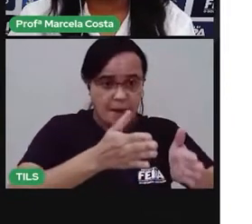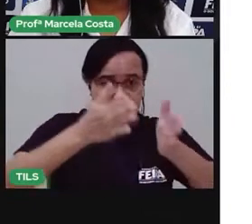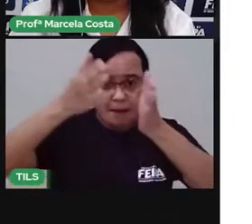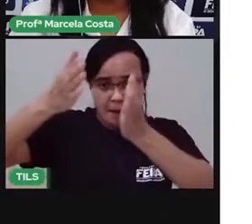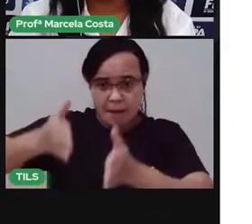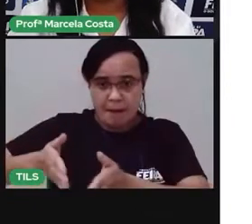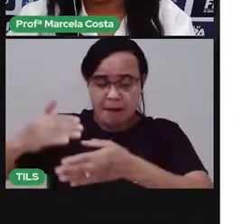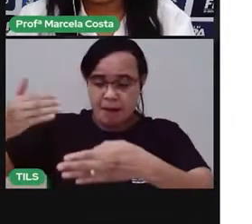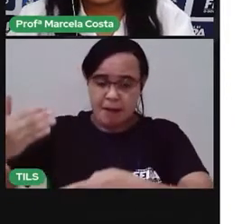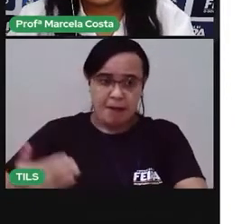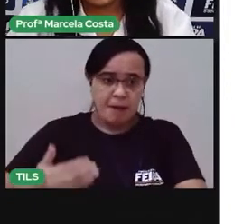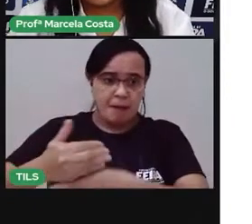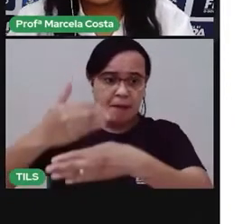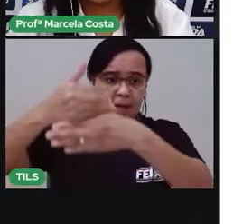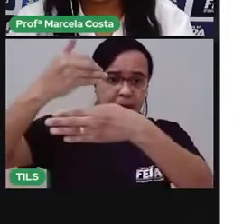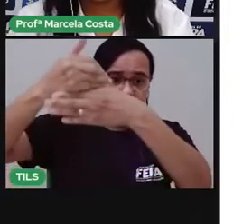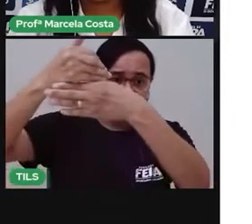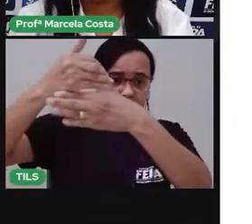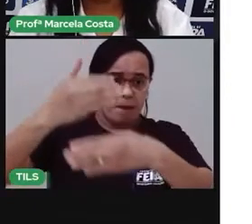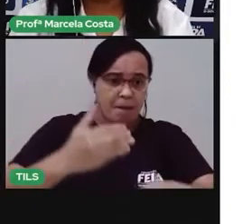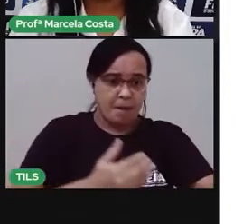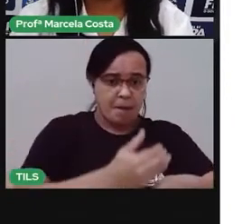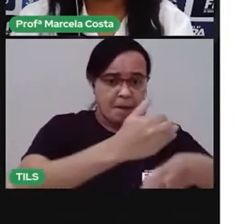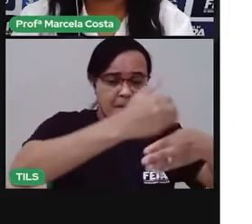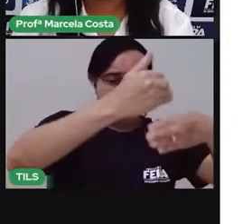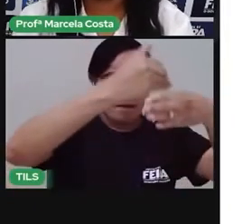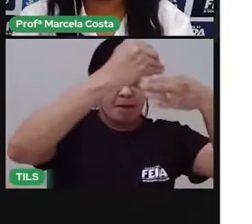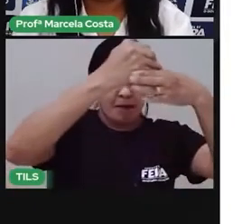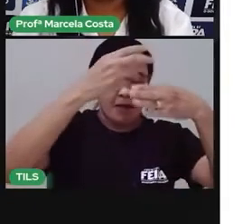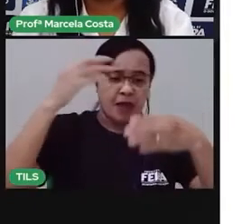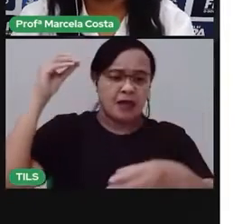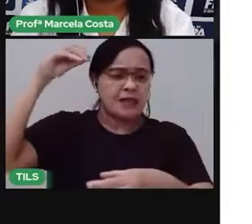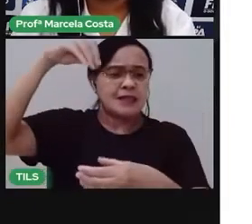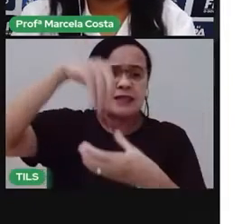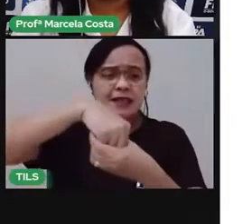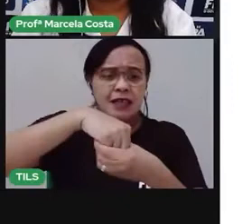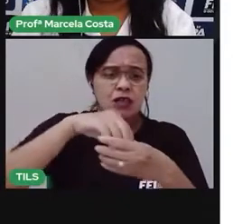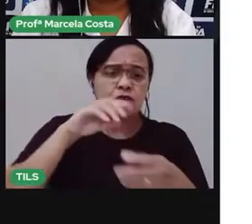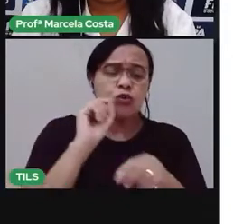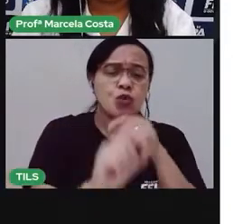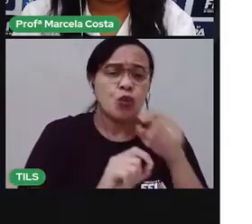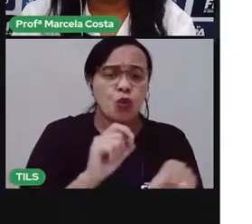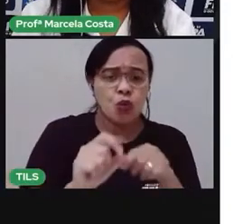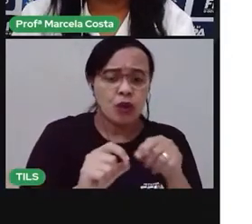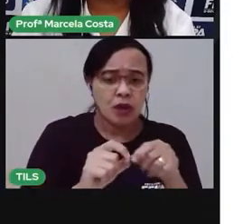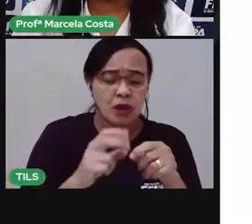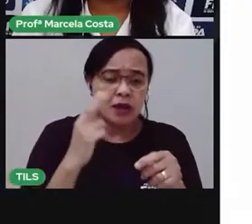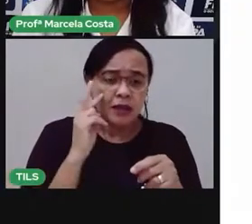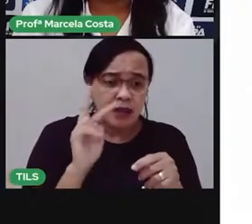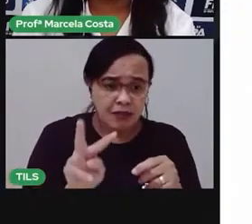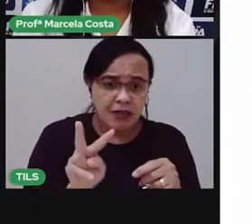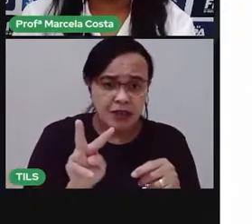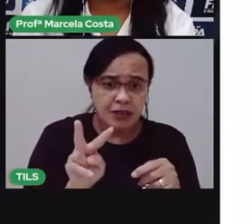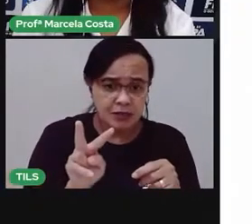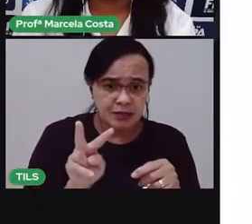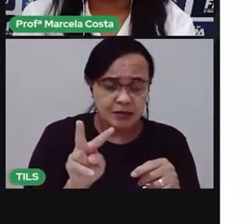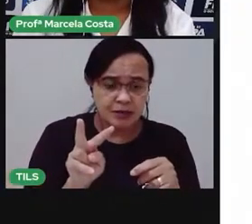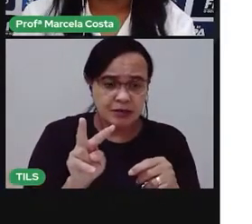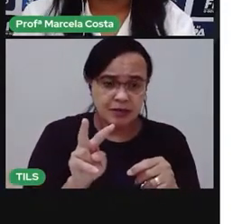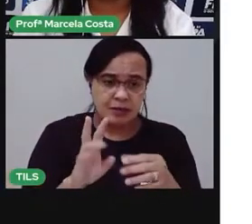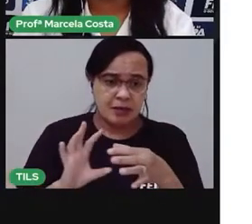E aí, dentro dessa casa, né? Dessa tenda, os ambientes também são integrados.